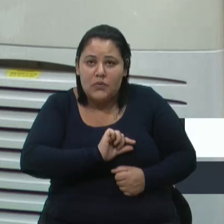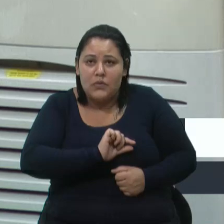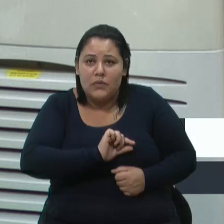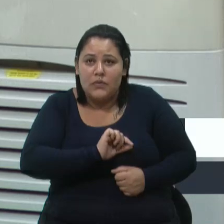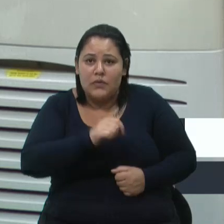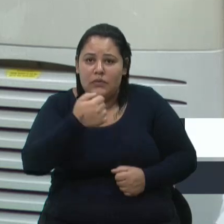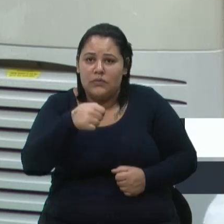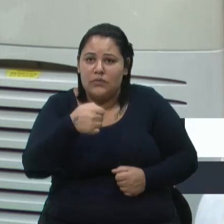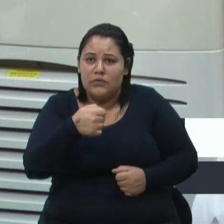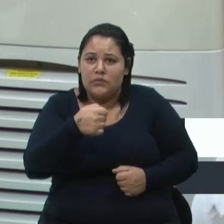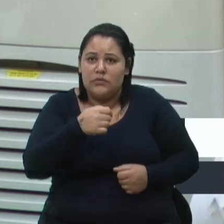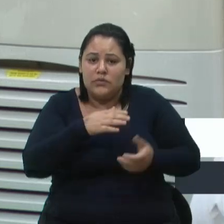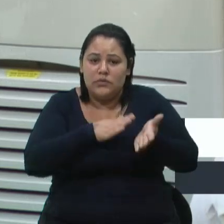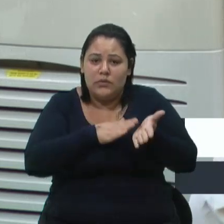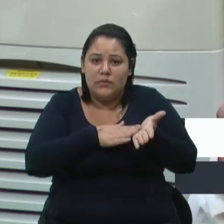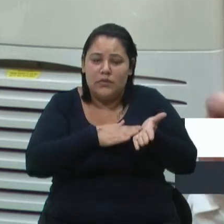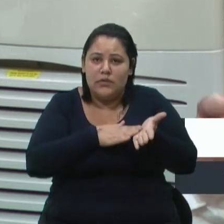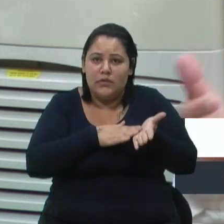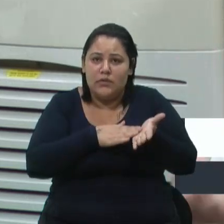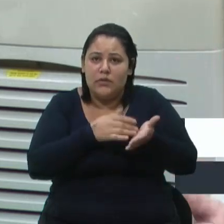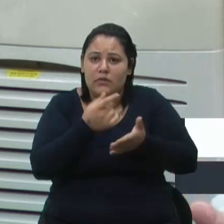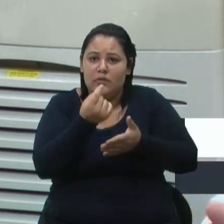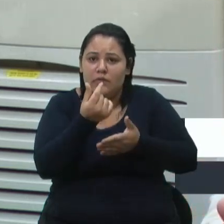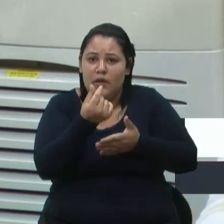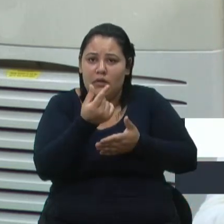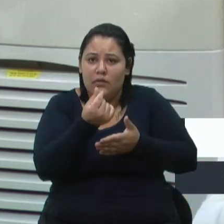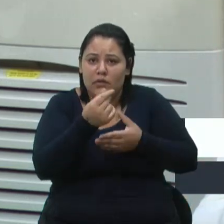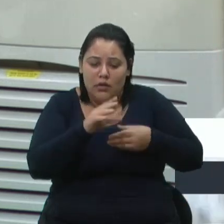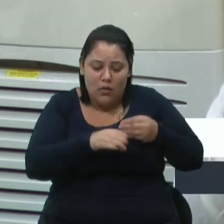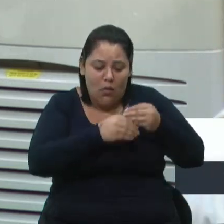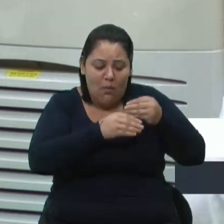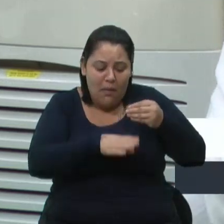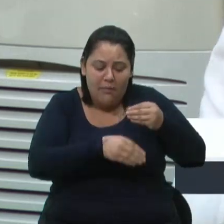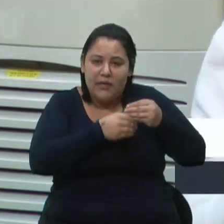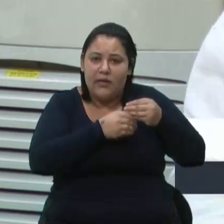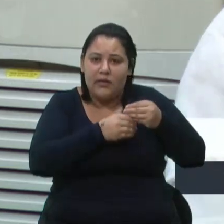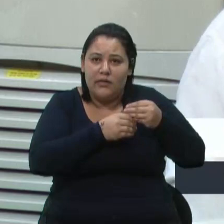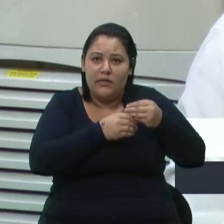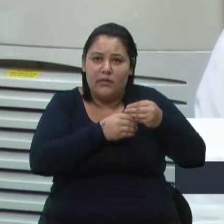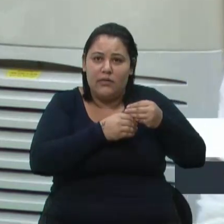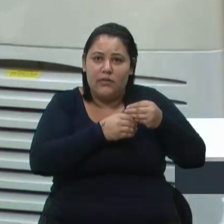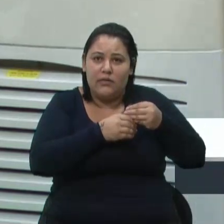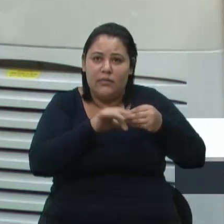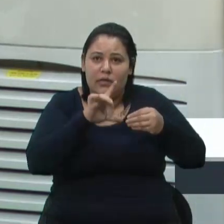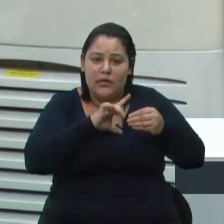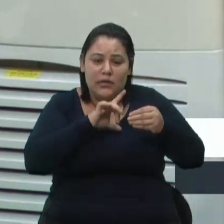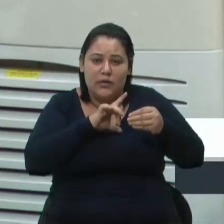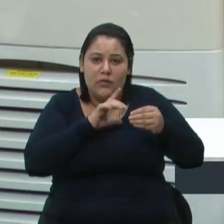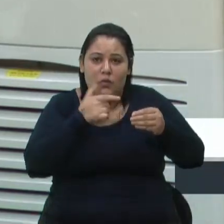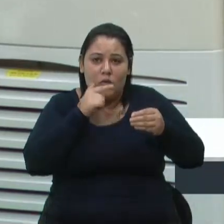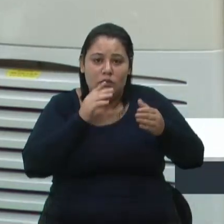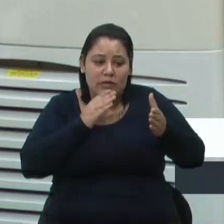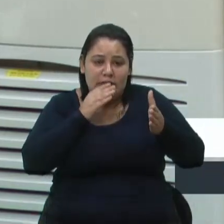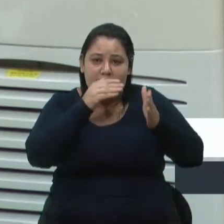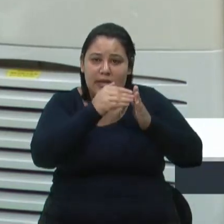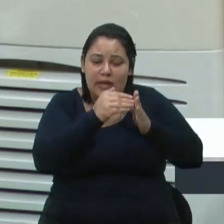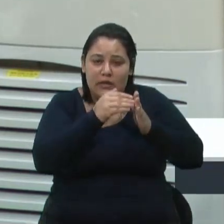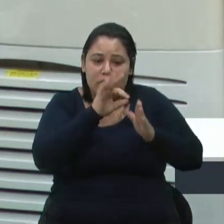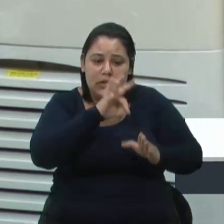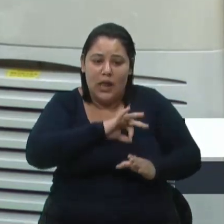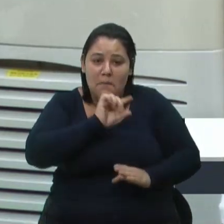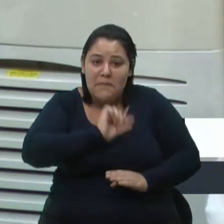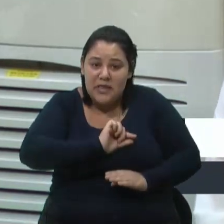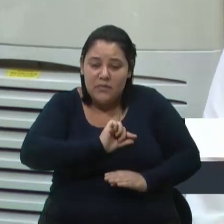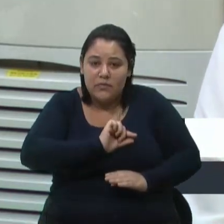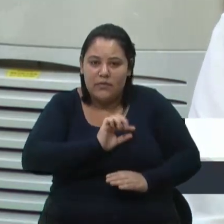receber um valor suplementar para conseguirem chegar ao salário mínimo. É dessa realidade que nós estamos